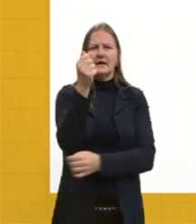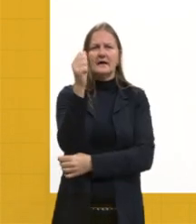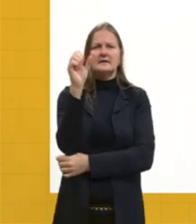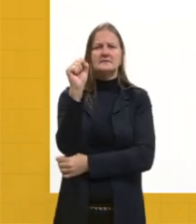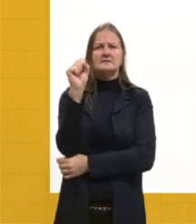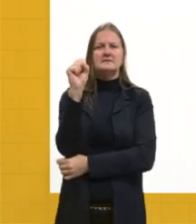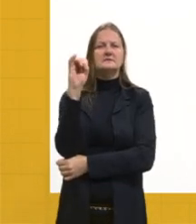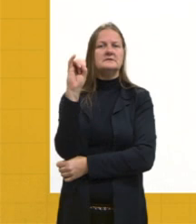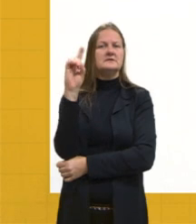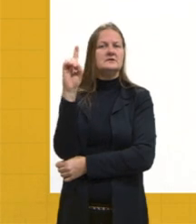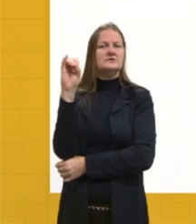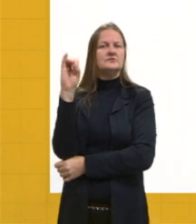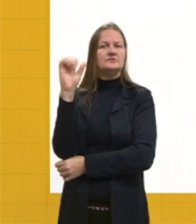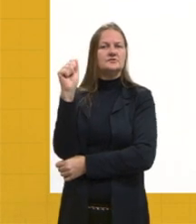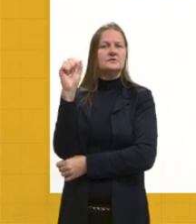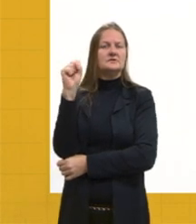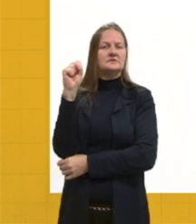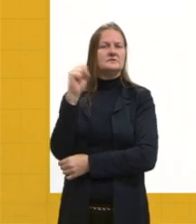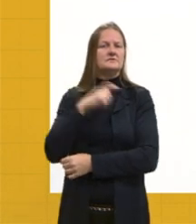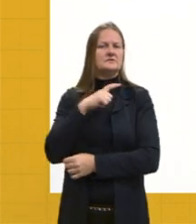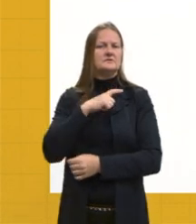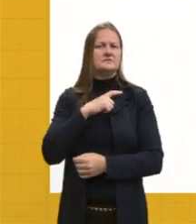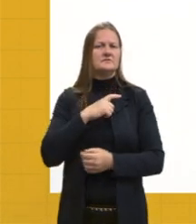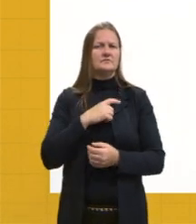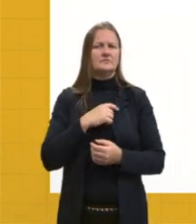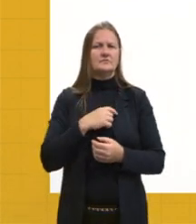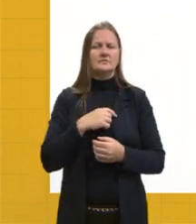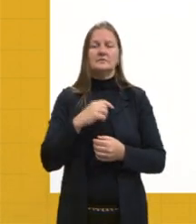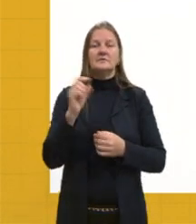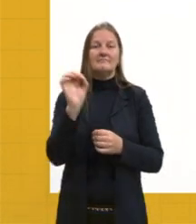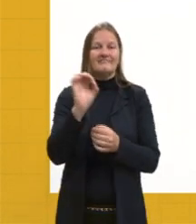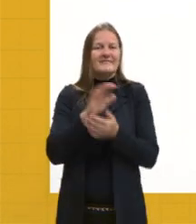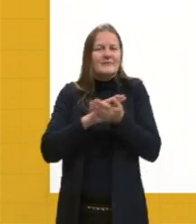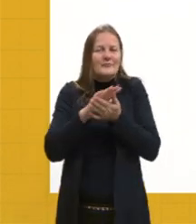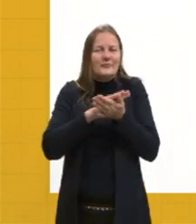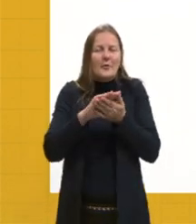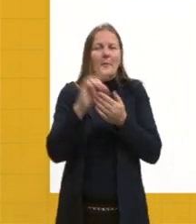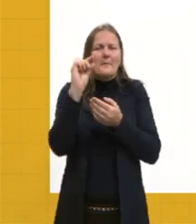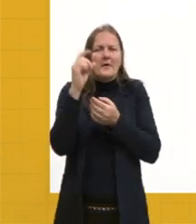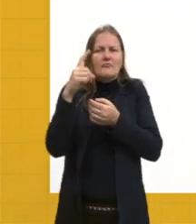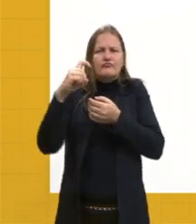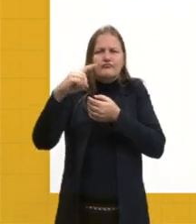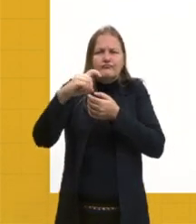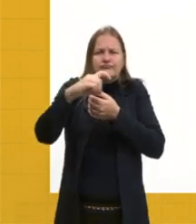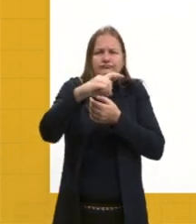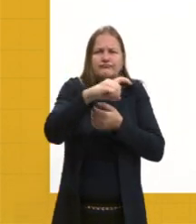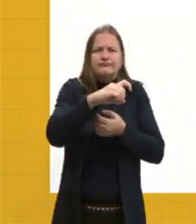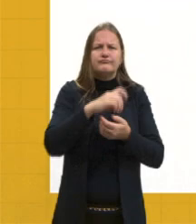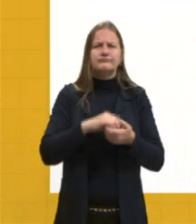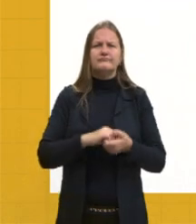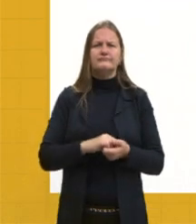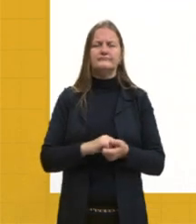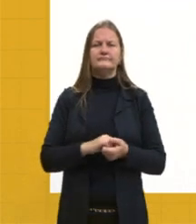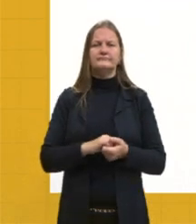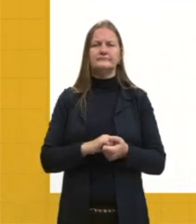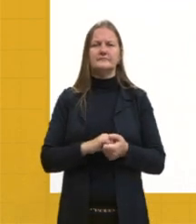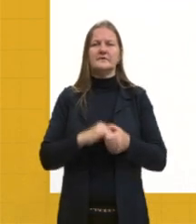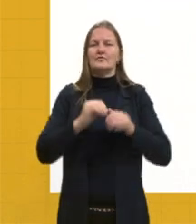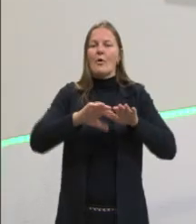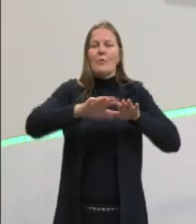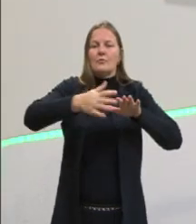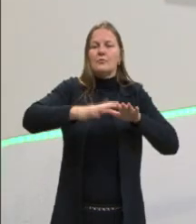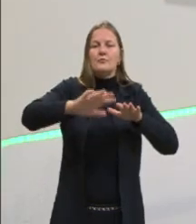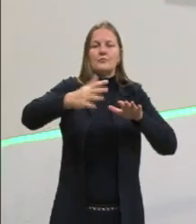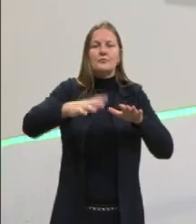quando não são adultas, né? São larvas, elas são larvas nadantes,